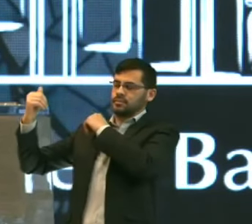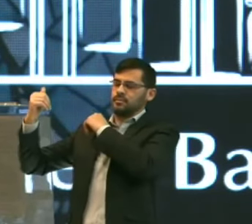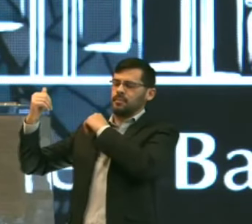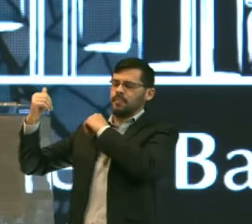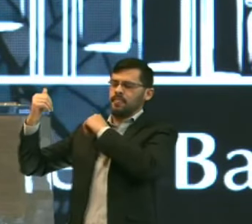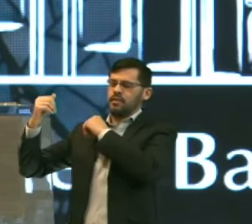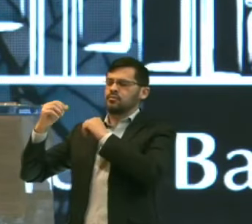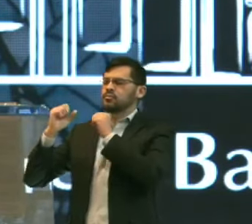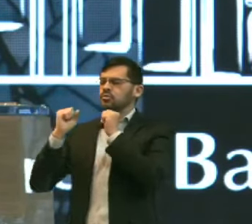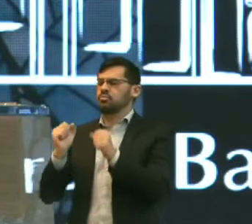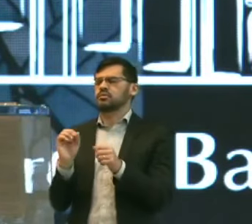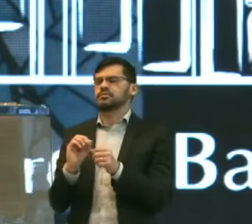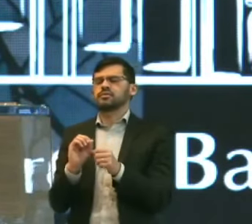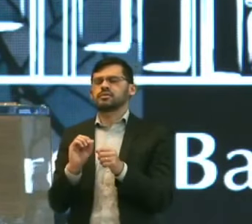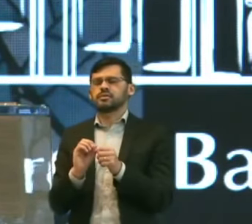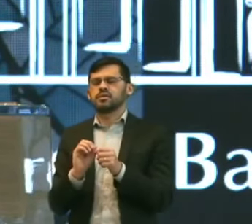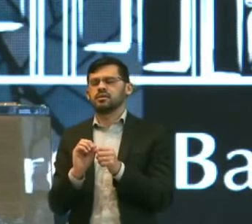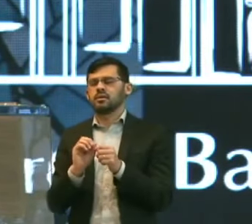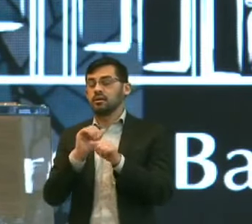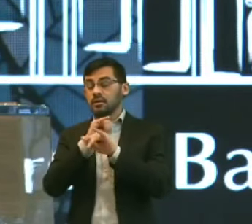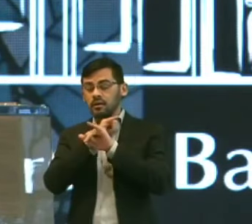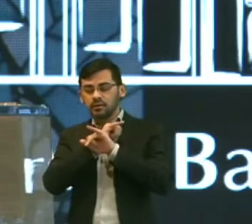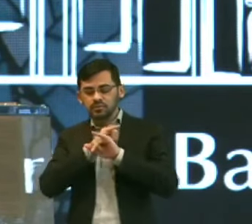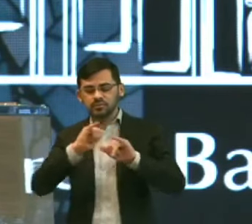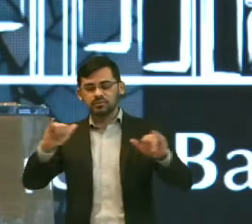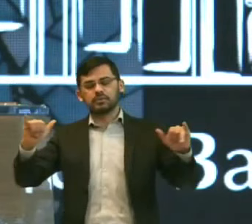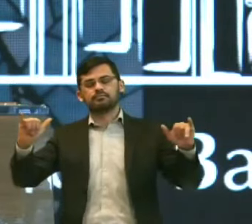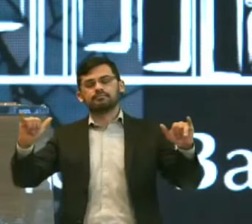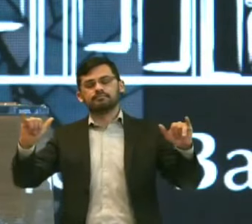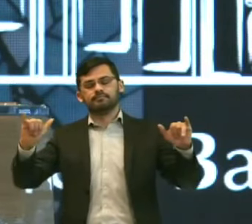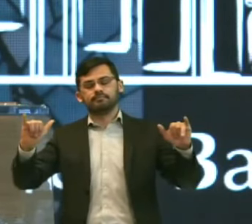O que eu posso fazer Senhor É anunciar isso